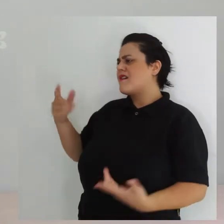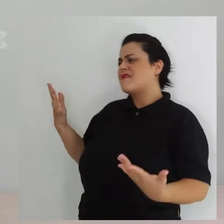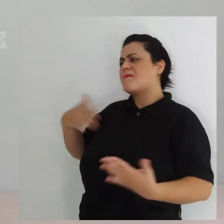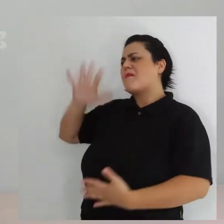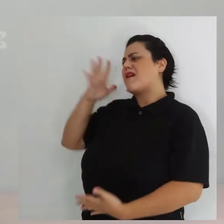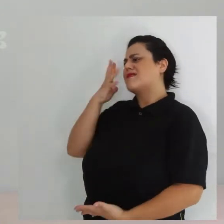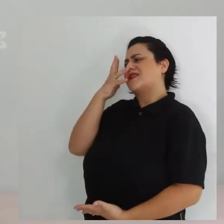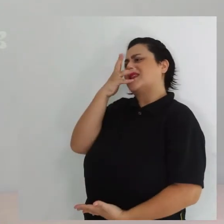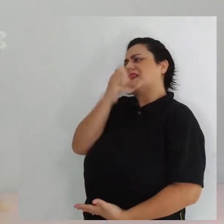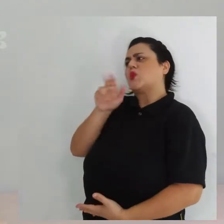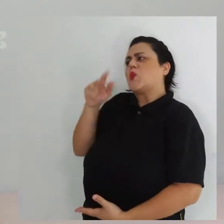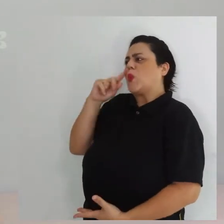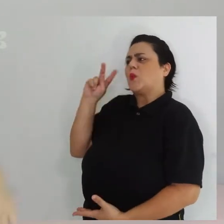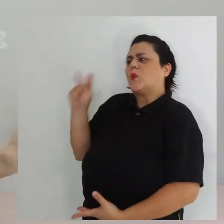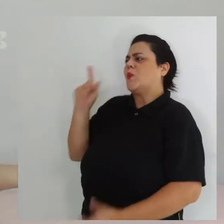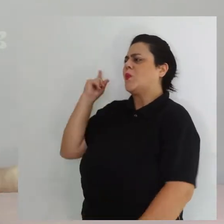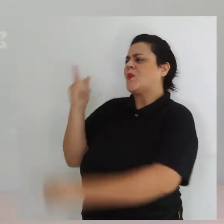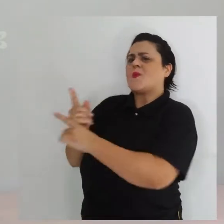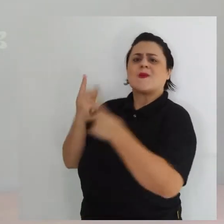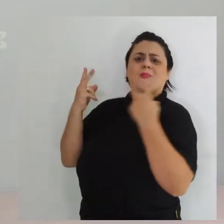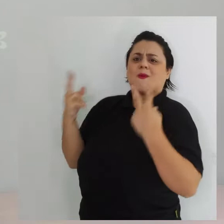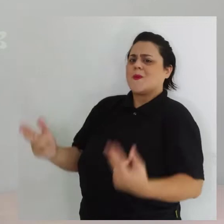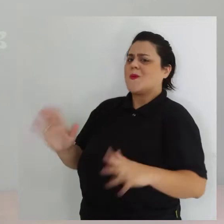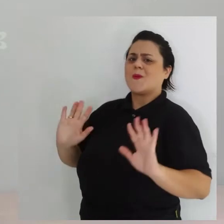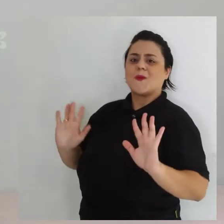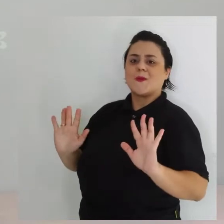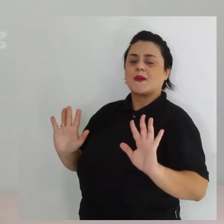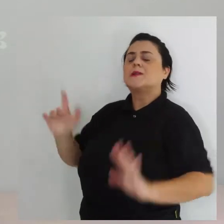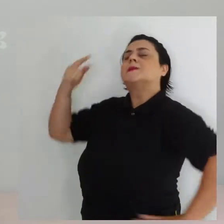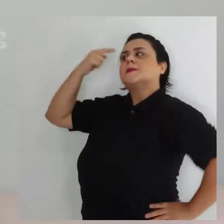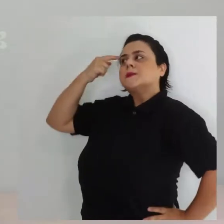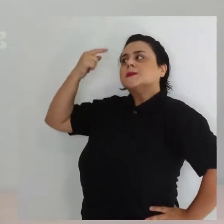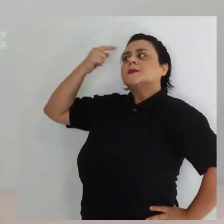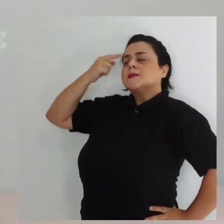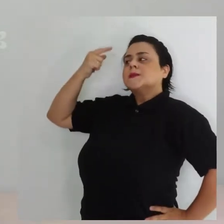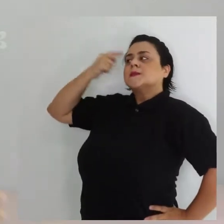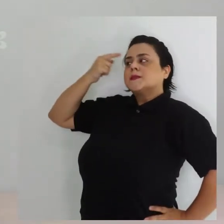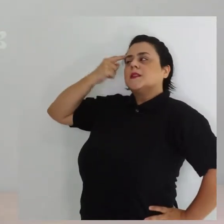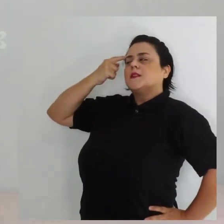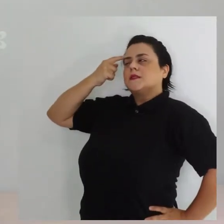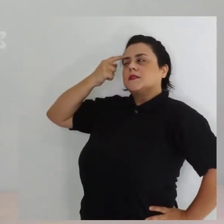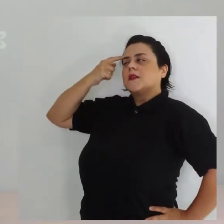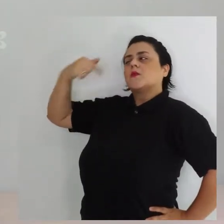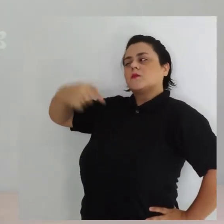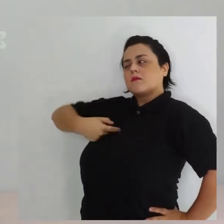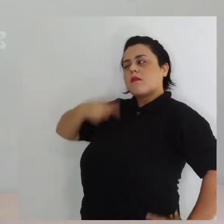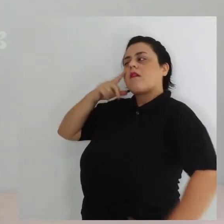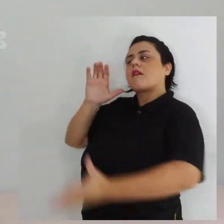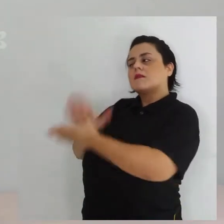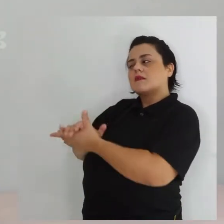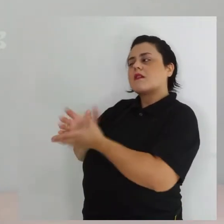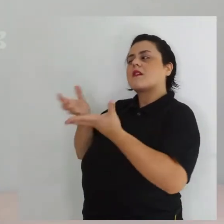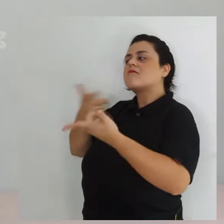mais linda que já tinha visto em toda sua vida. E pensava, ah,